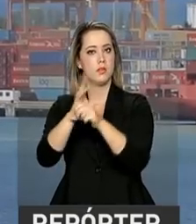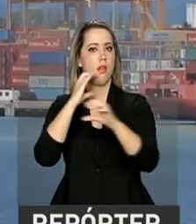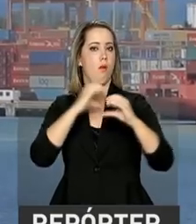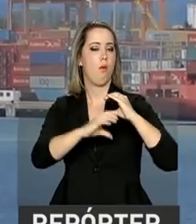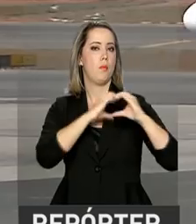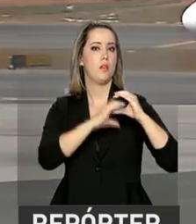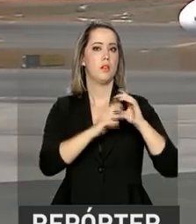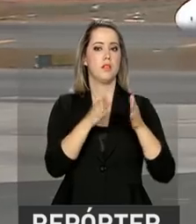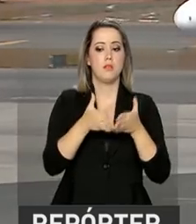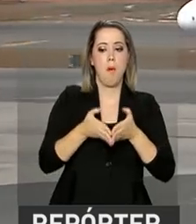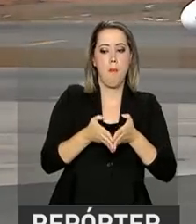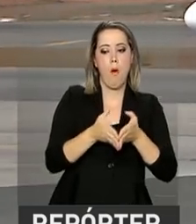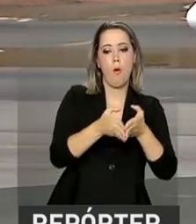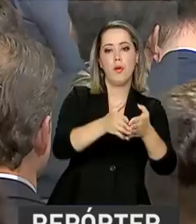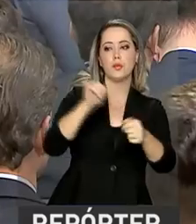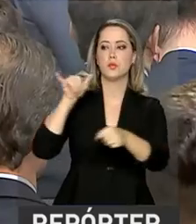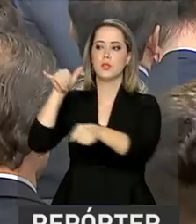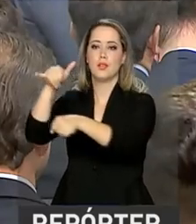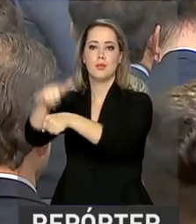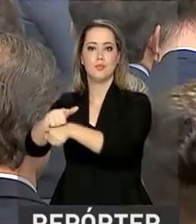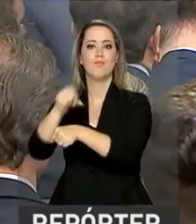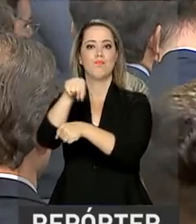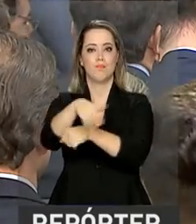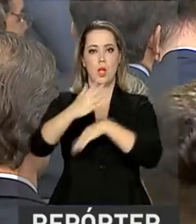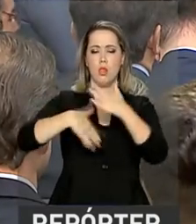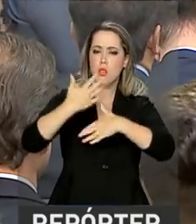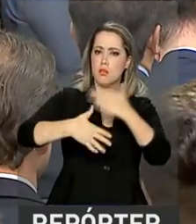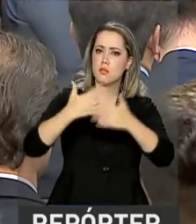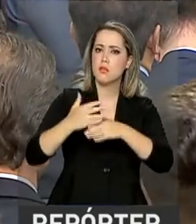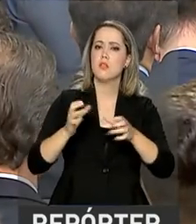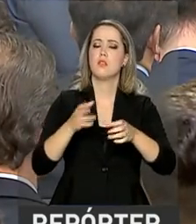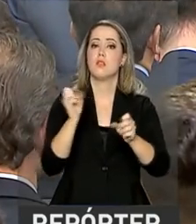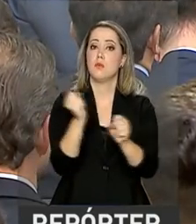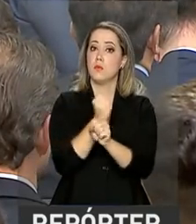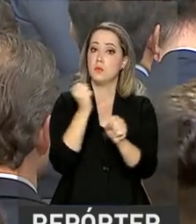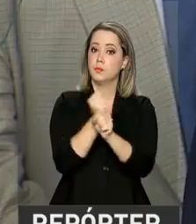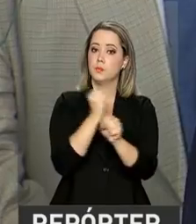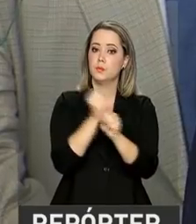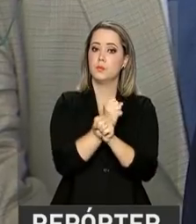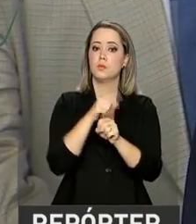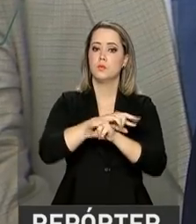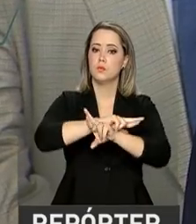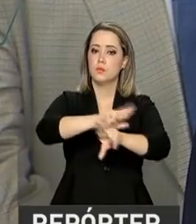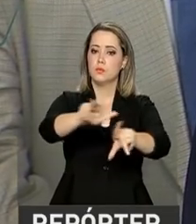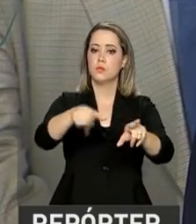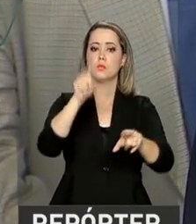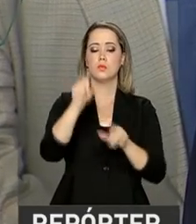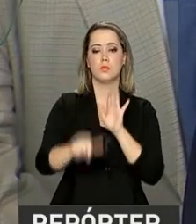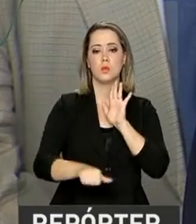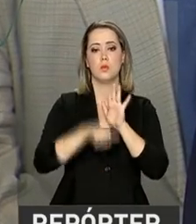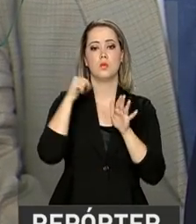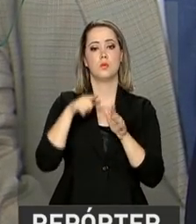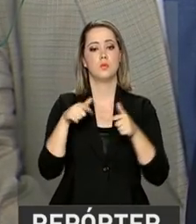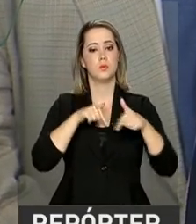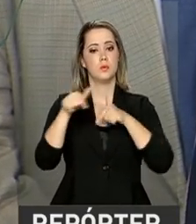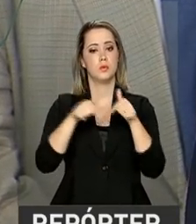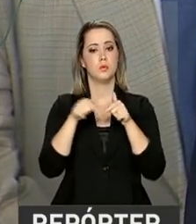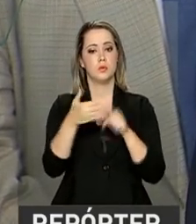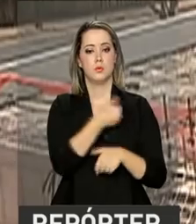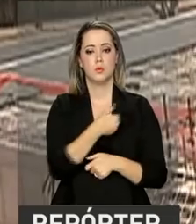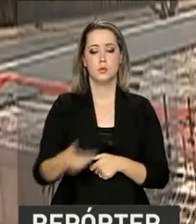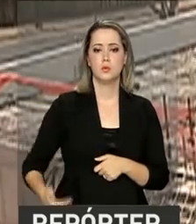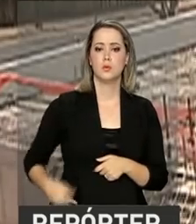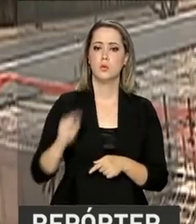portos e aeroportos. Desenvolver a infraestrutura foi uma das primeiras medidas do presidente Michel Temer no cargo, ainda como